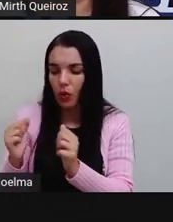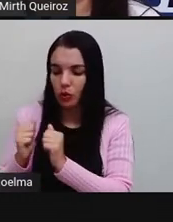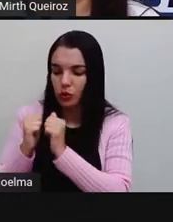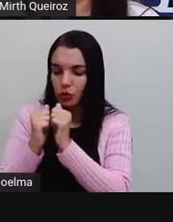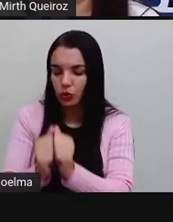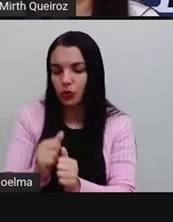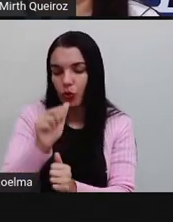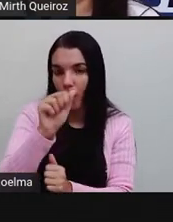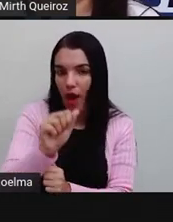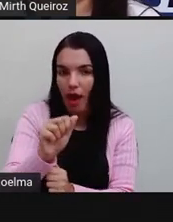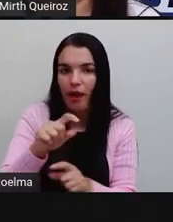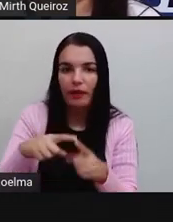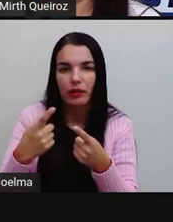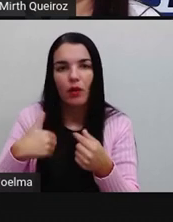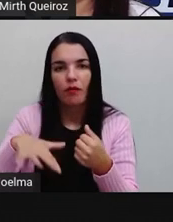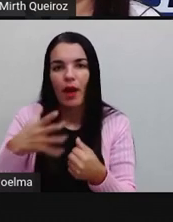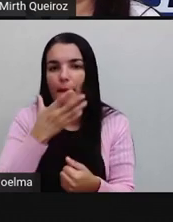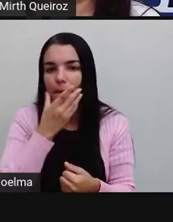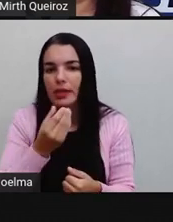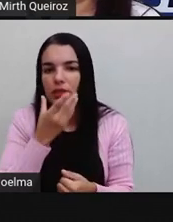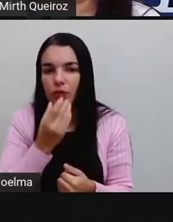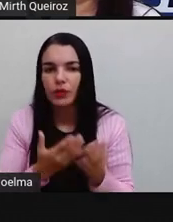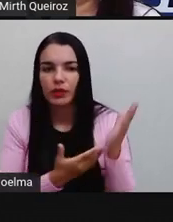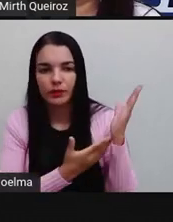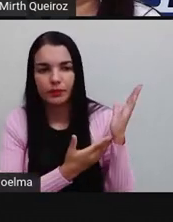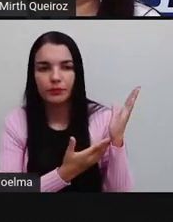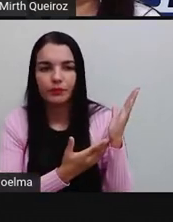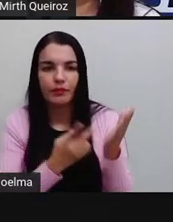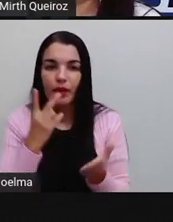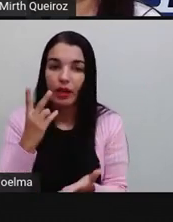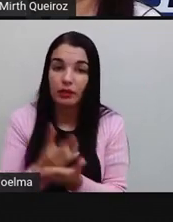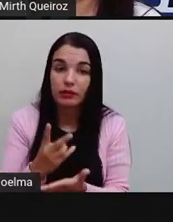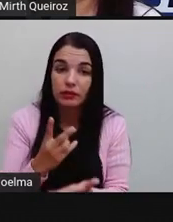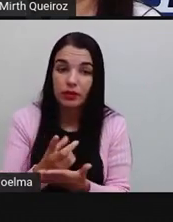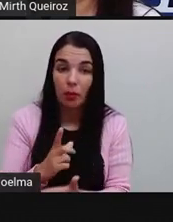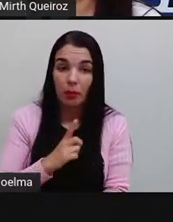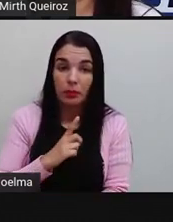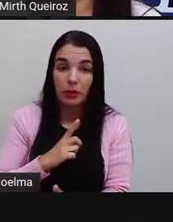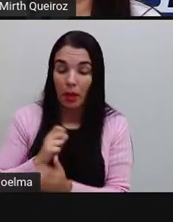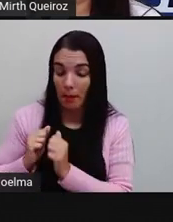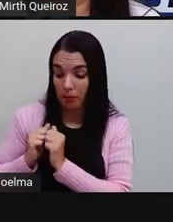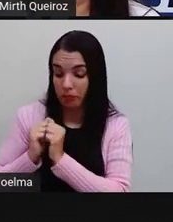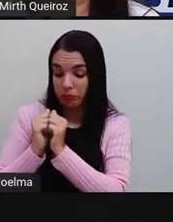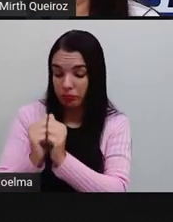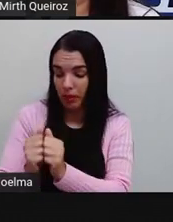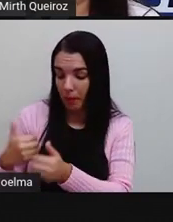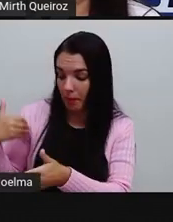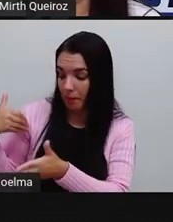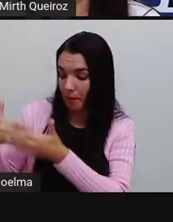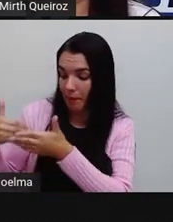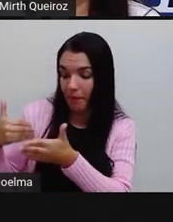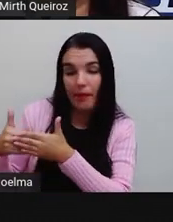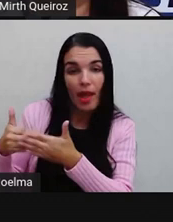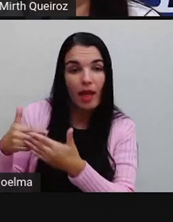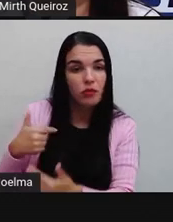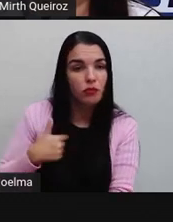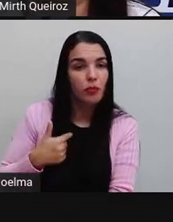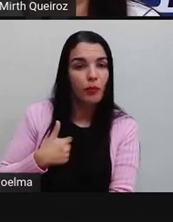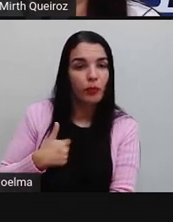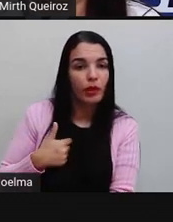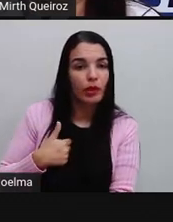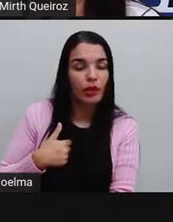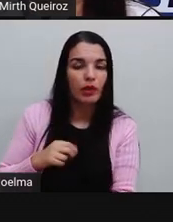masculino, certo? Havia sempre mulheres junto de mim. Junto de.